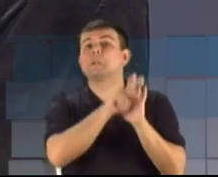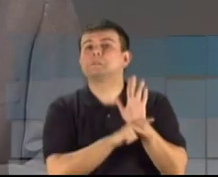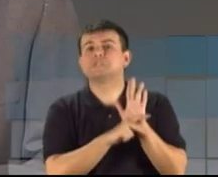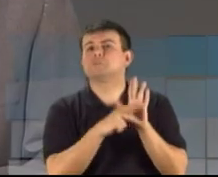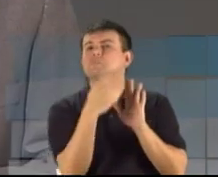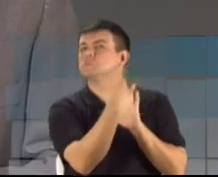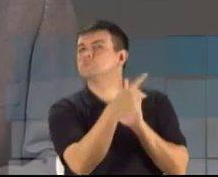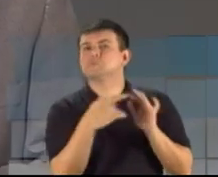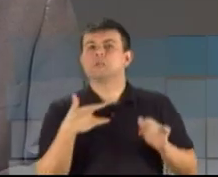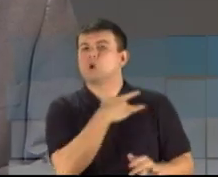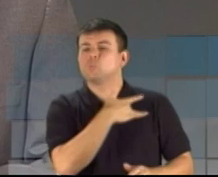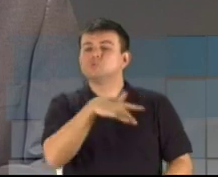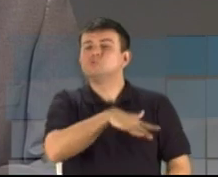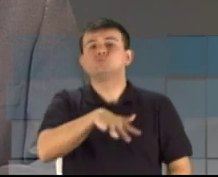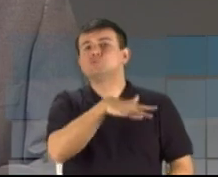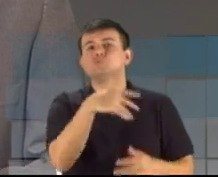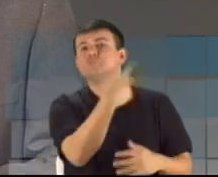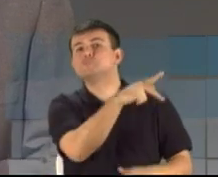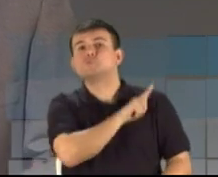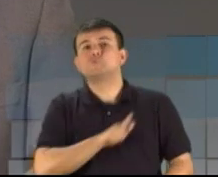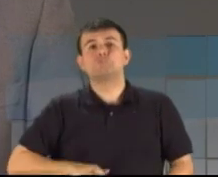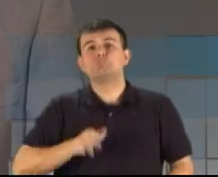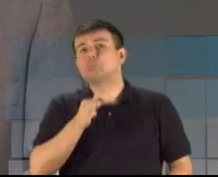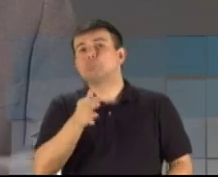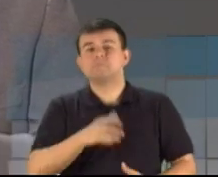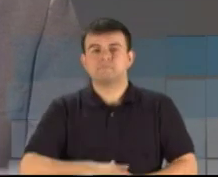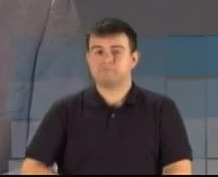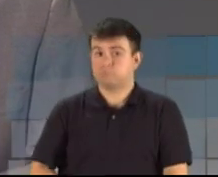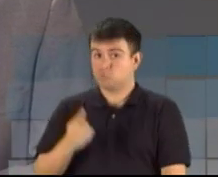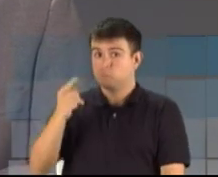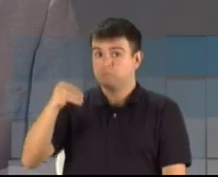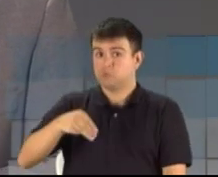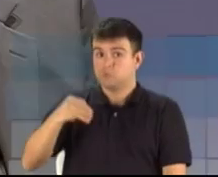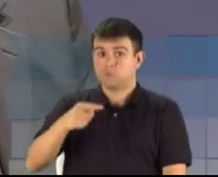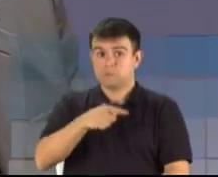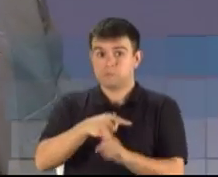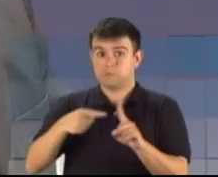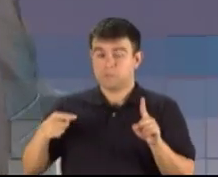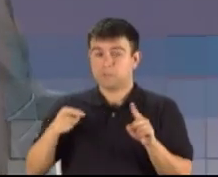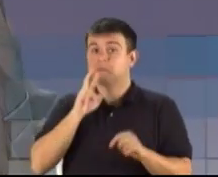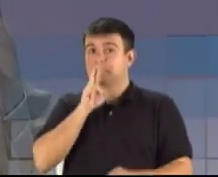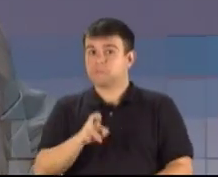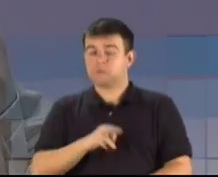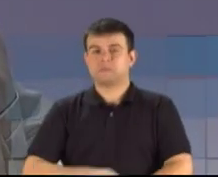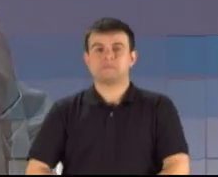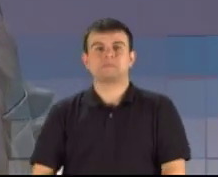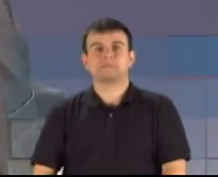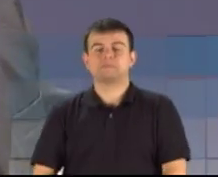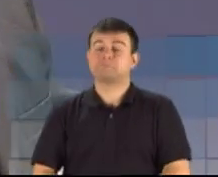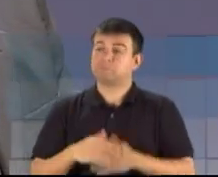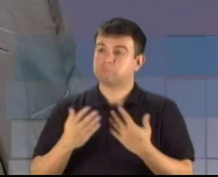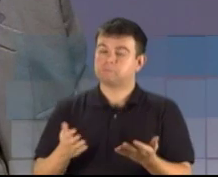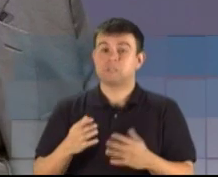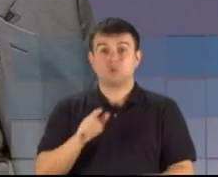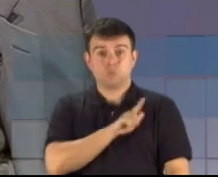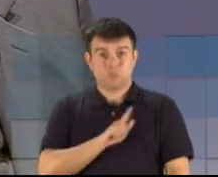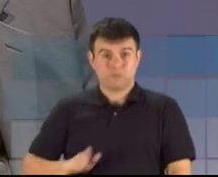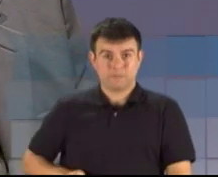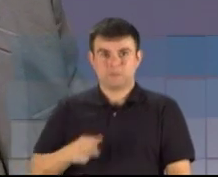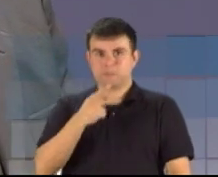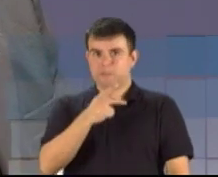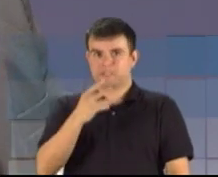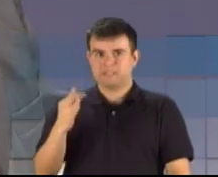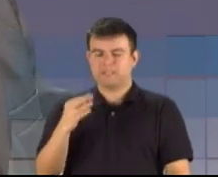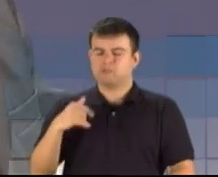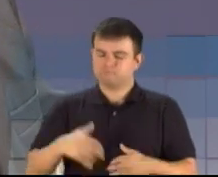governo? O candidato Hermes Souza tem um minuto e meio para a resposta. Apesar do governo do PT dizer que tem orgulho